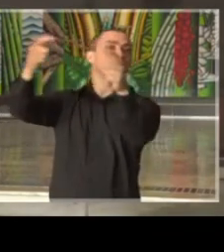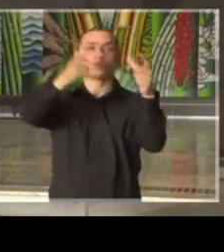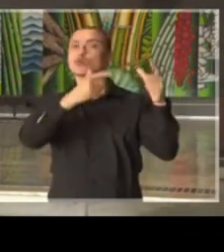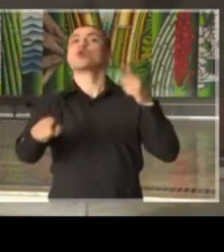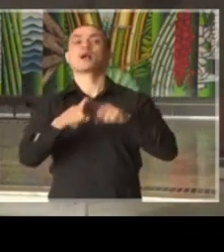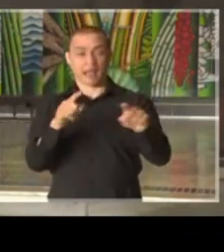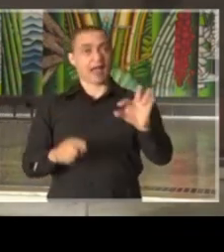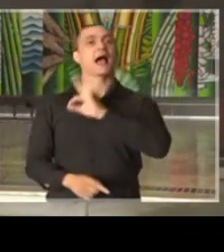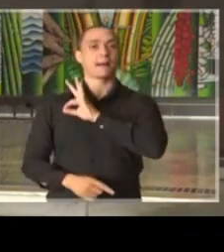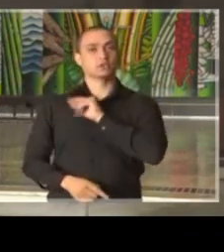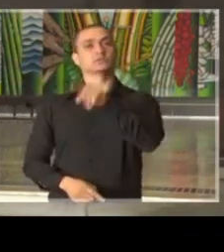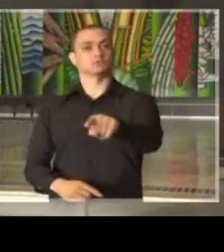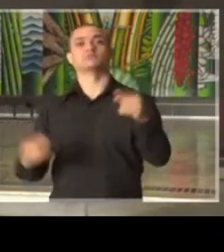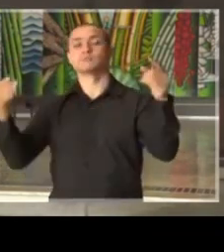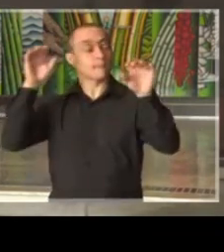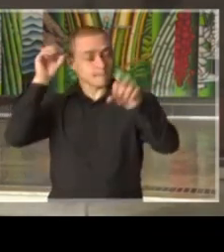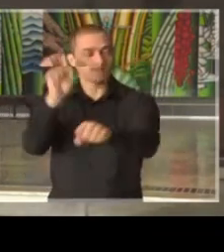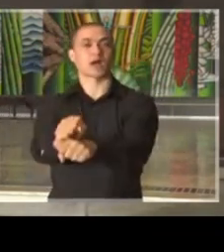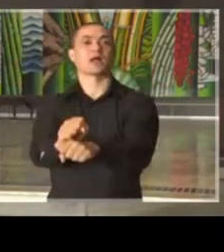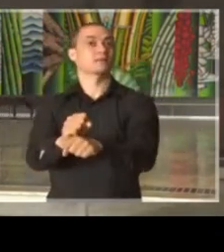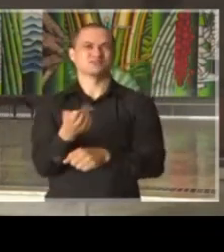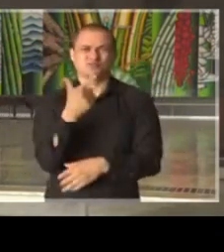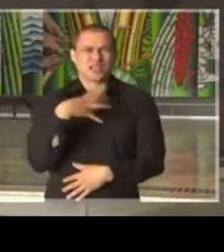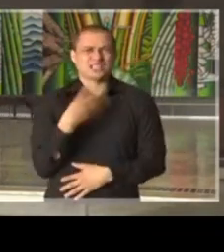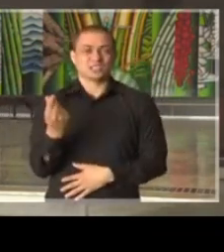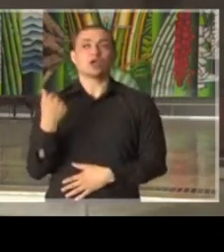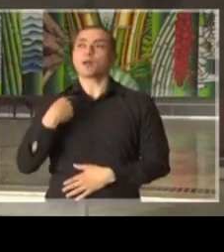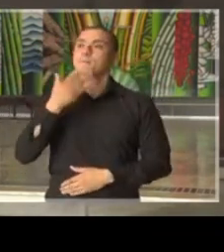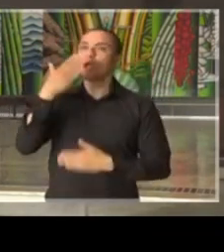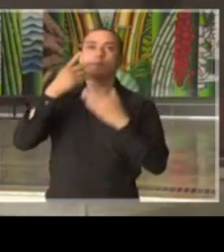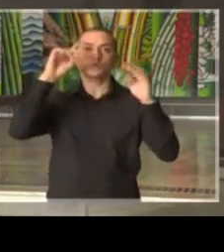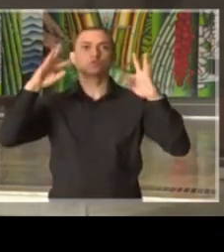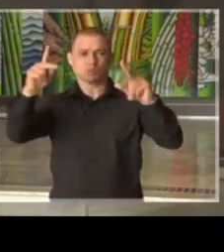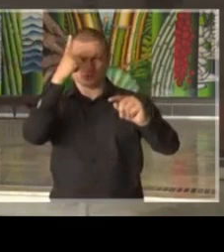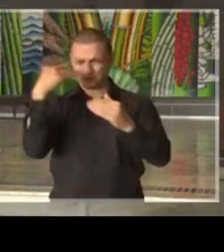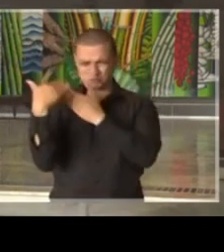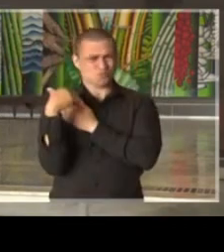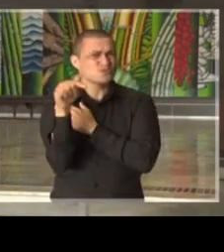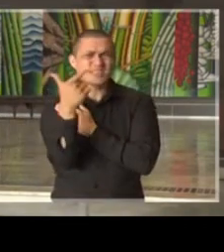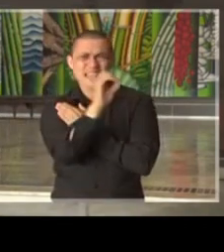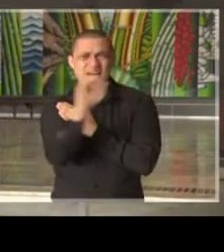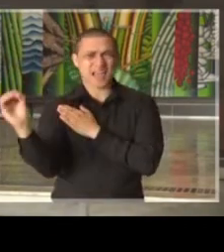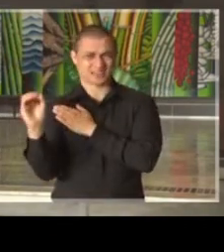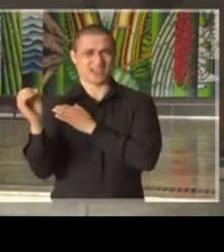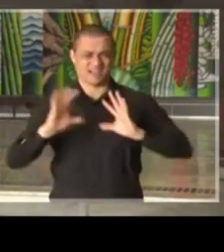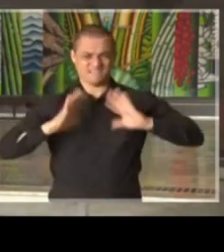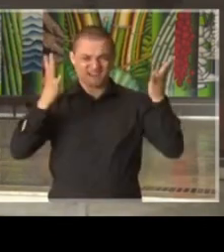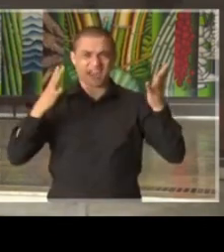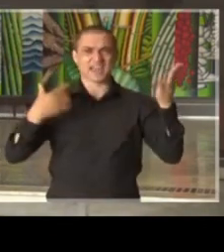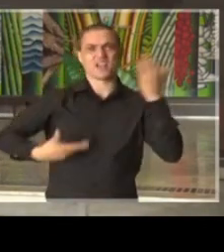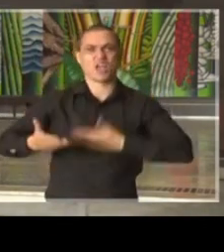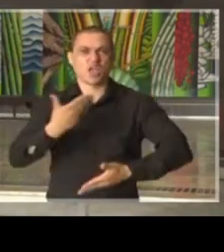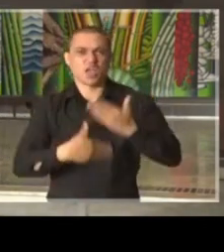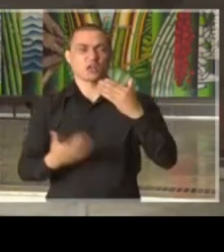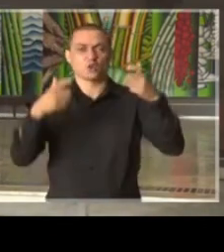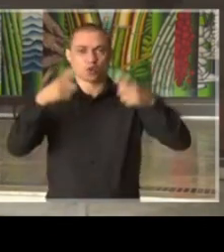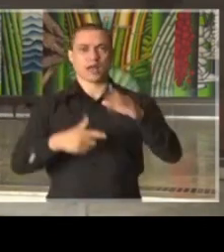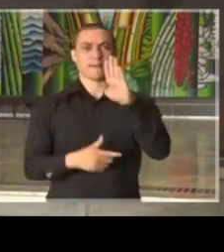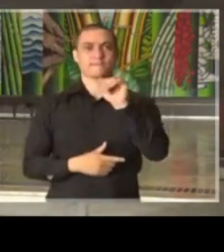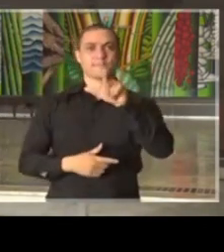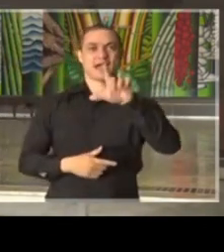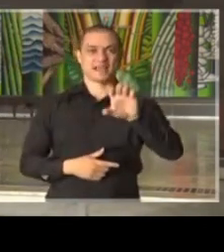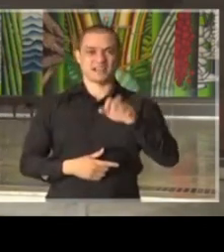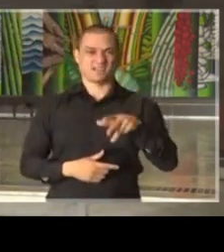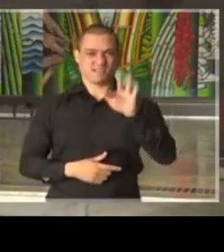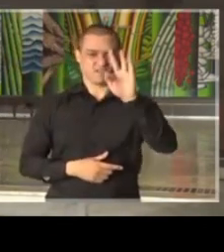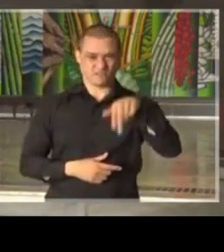cidade no Estado de São Paulo. Não faz o menor sentido atos de responsabilidade de organizadores de bailes funk ou bailes de